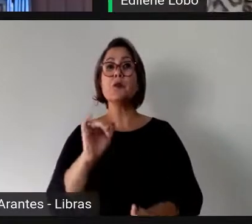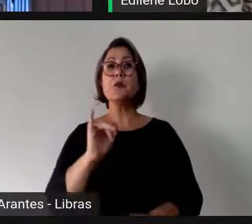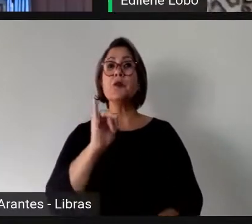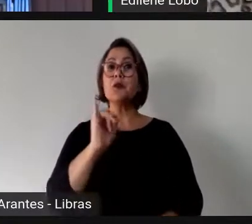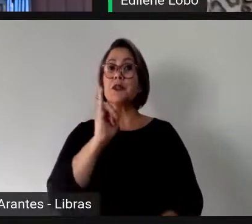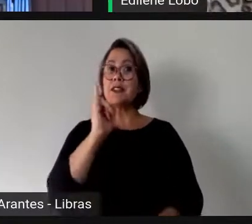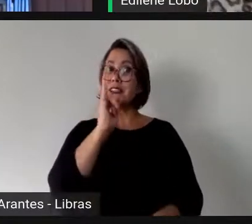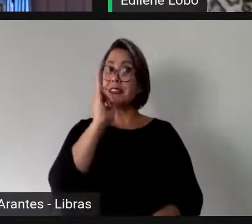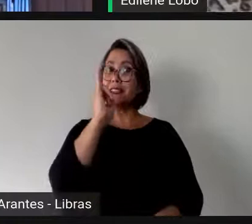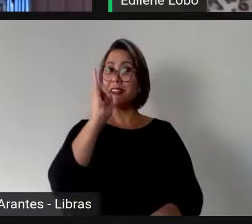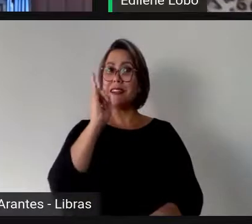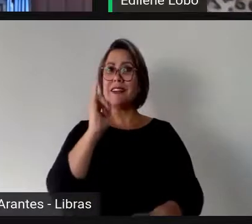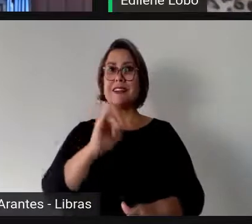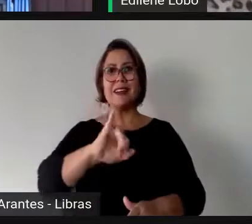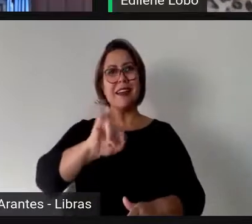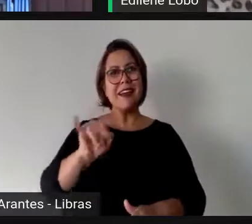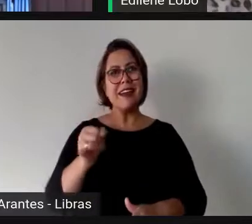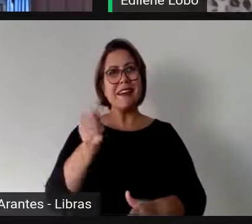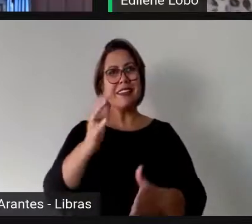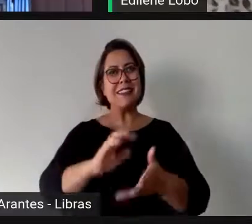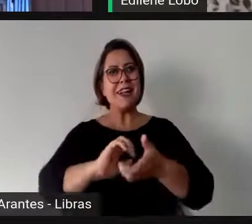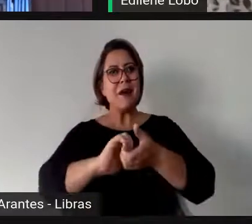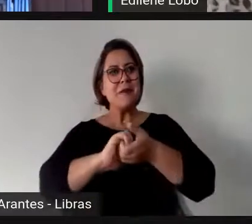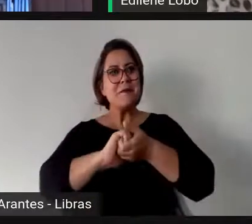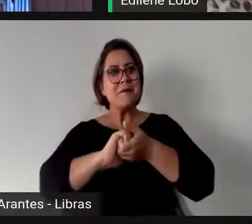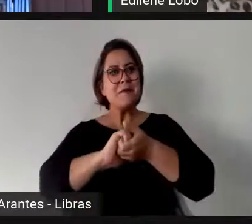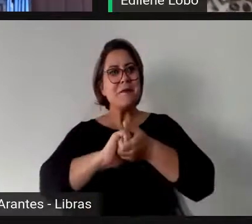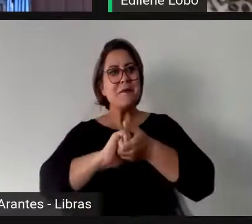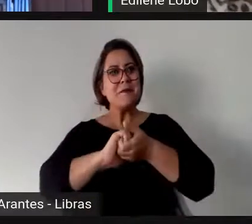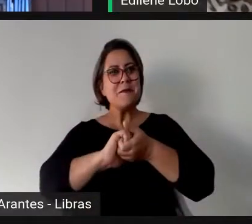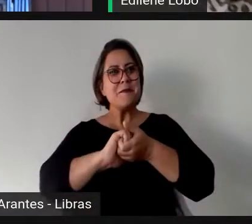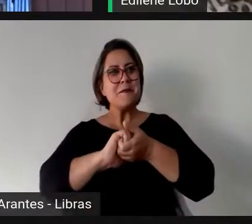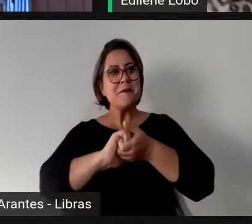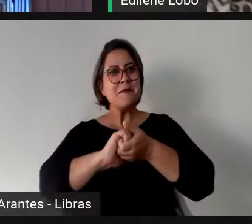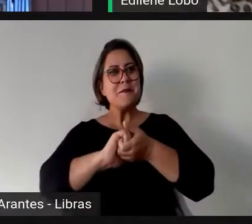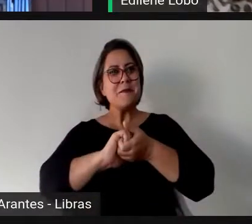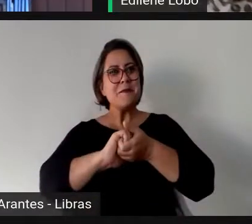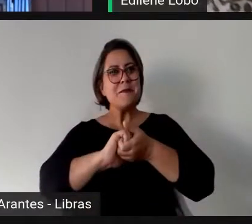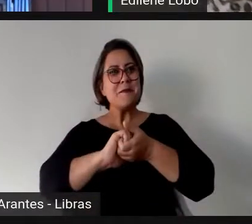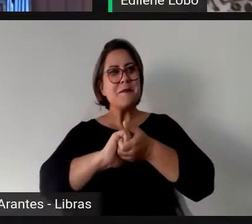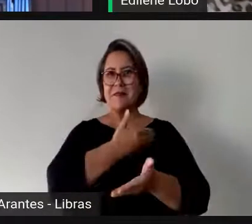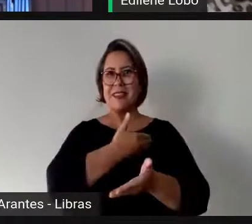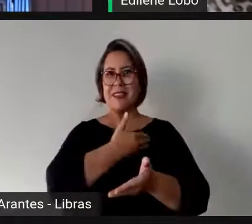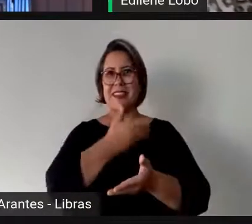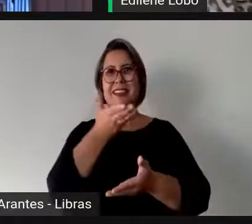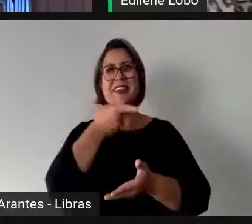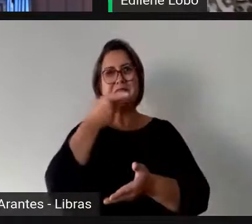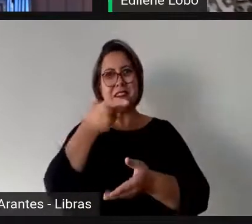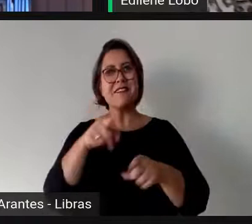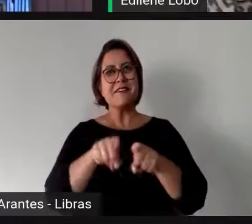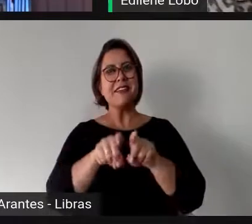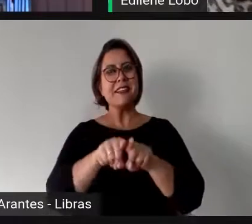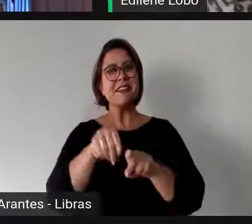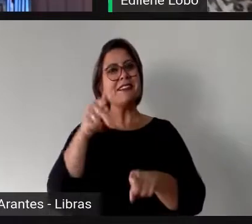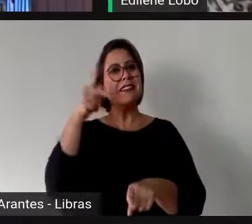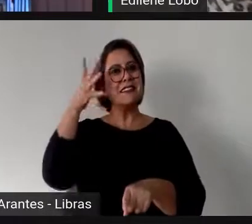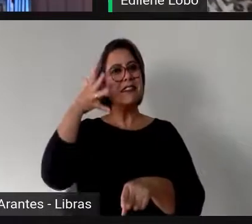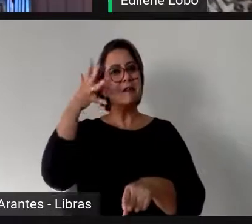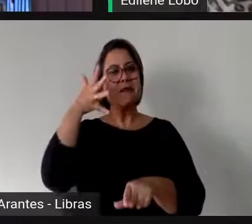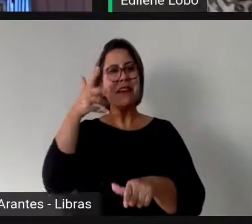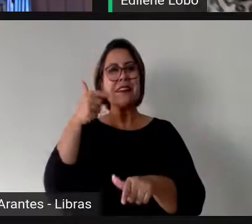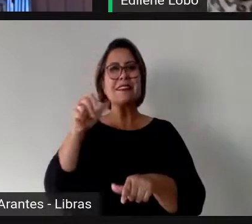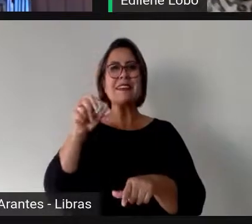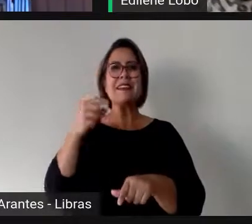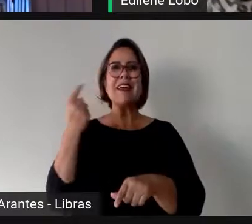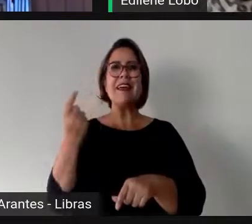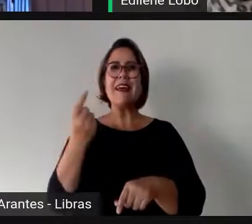aproveito para cumprimentar as mulheres presentes, minhas colegas de debate, cada uma no seu campo de atuação e